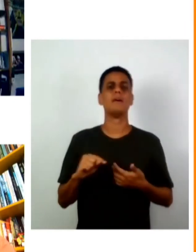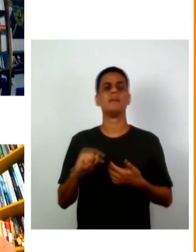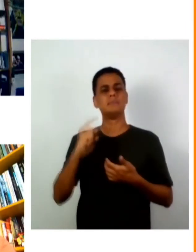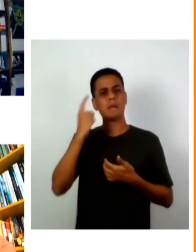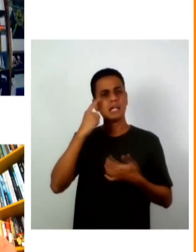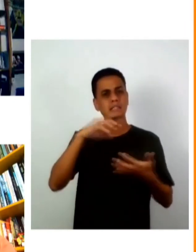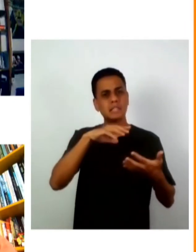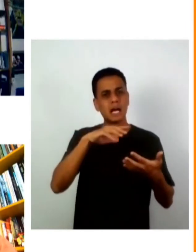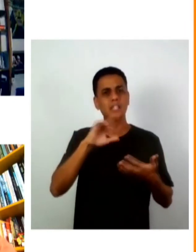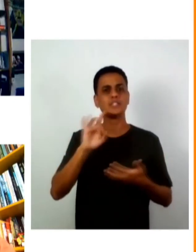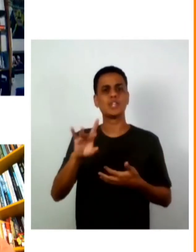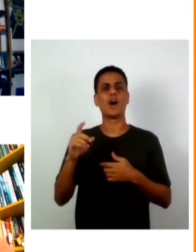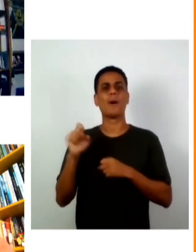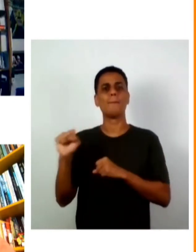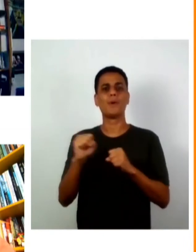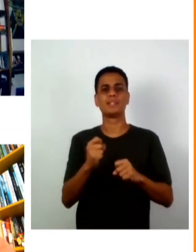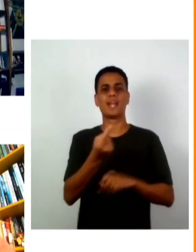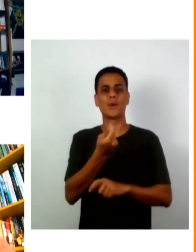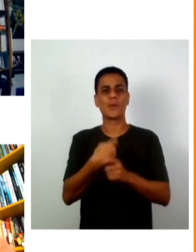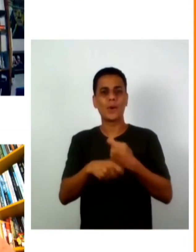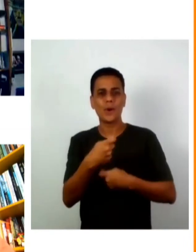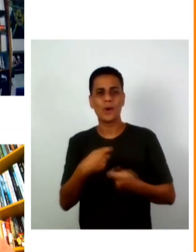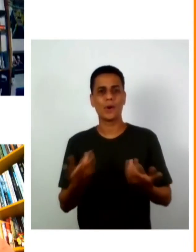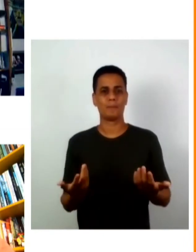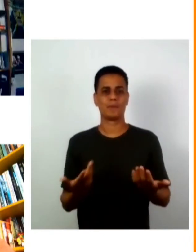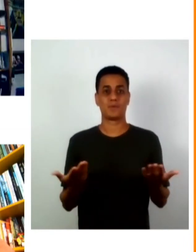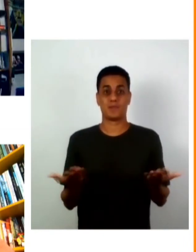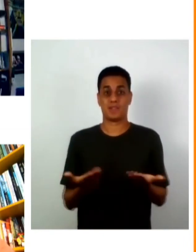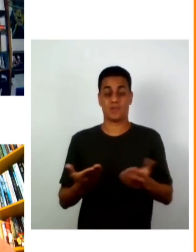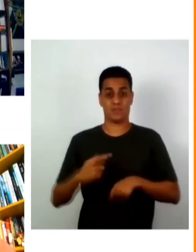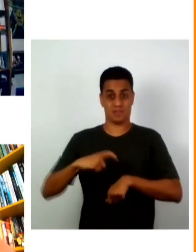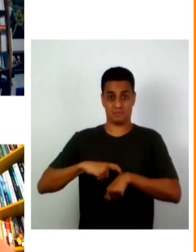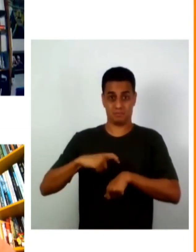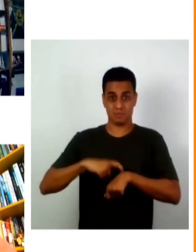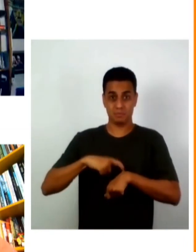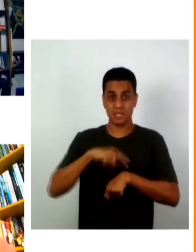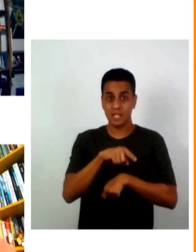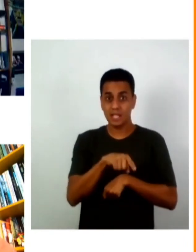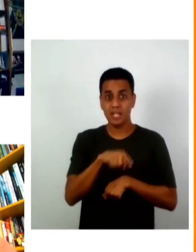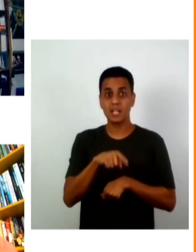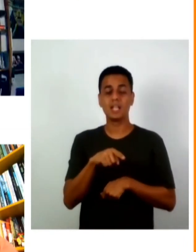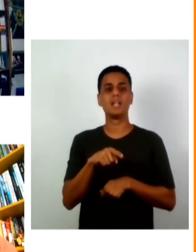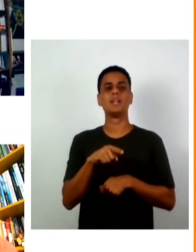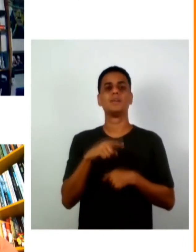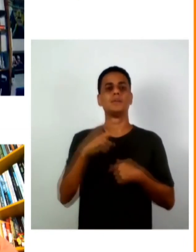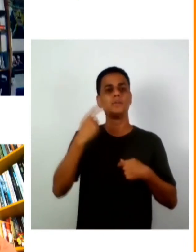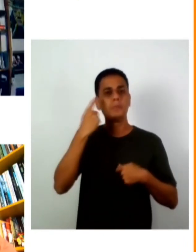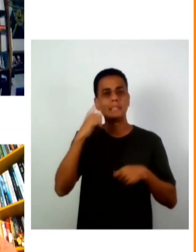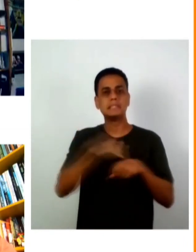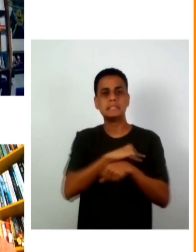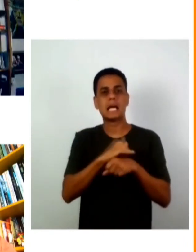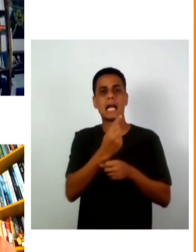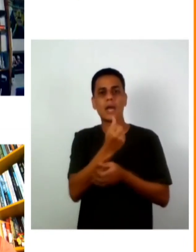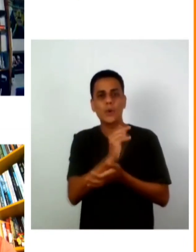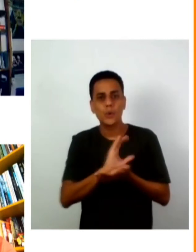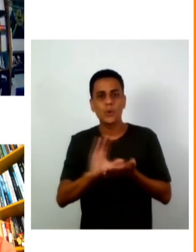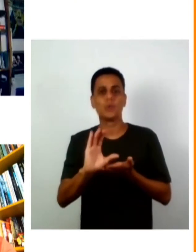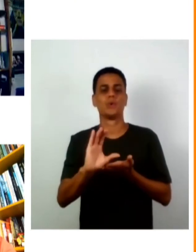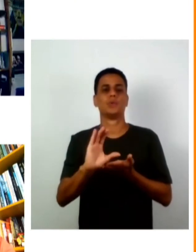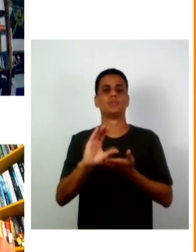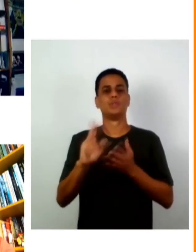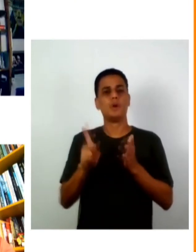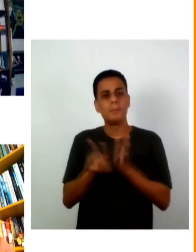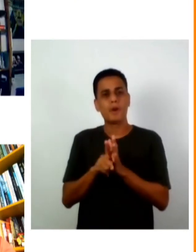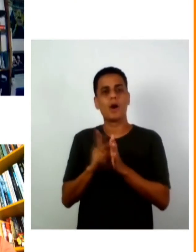econômico as multilaterais também neste momento constituem um fluxo de